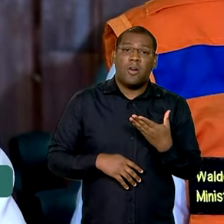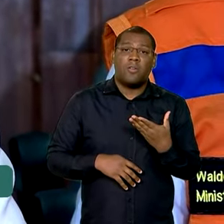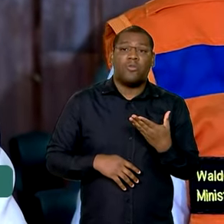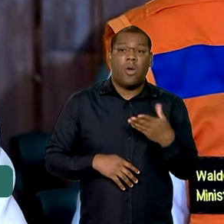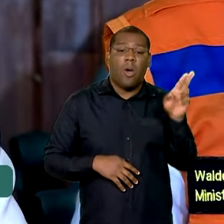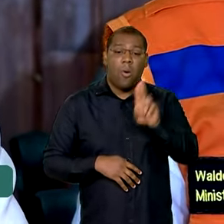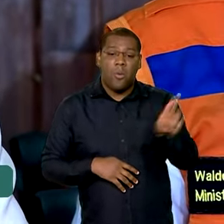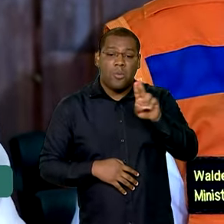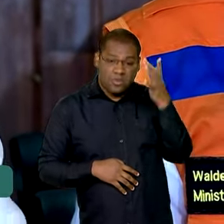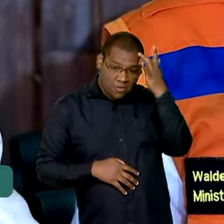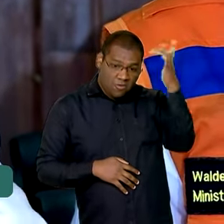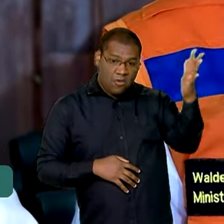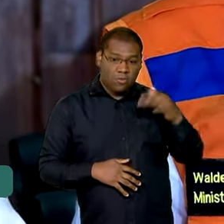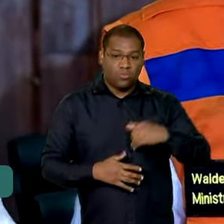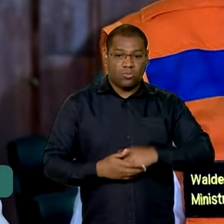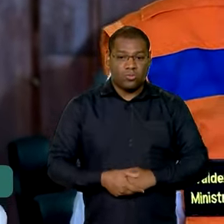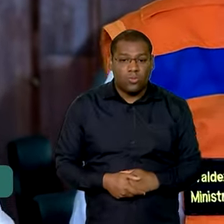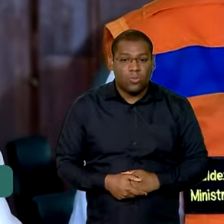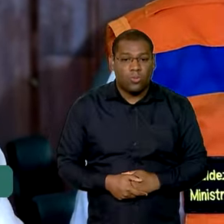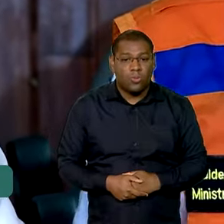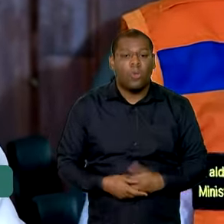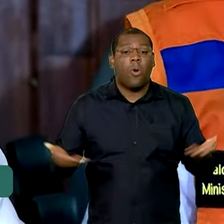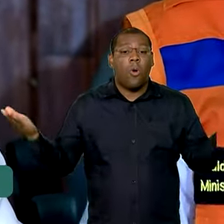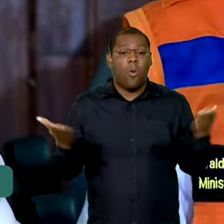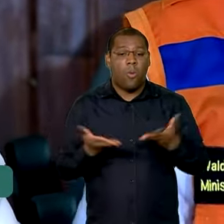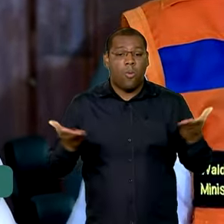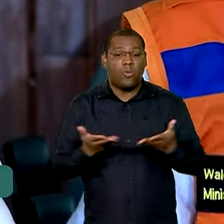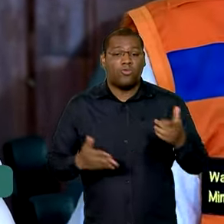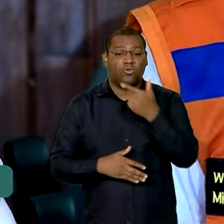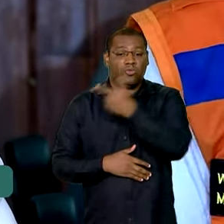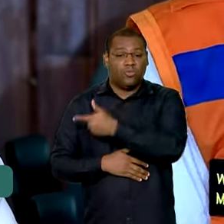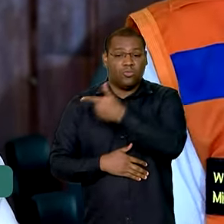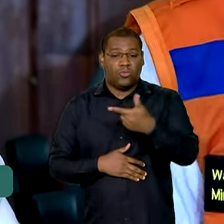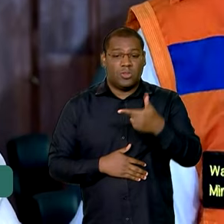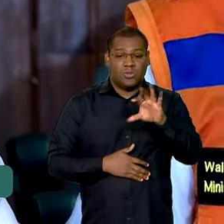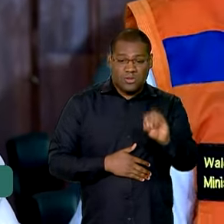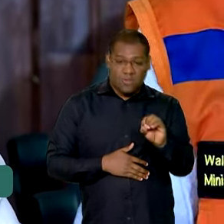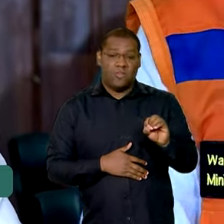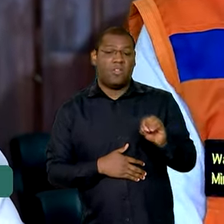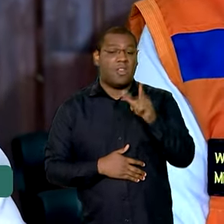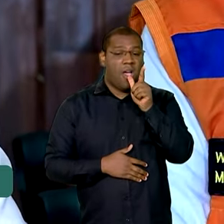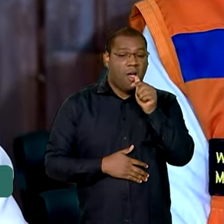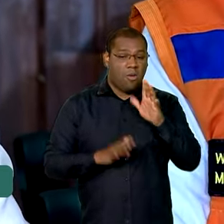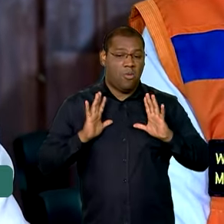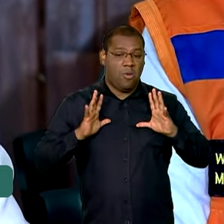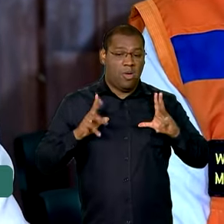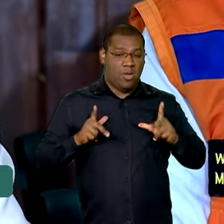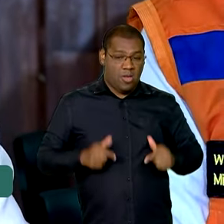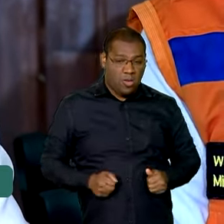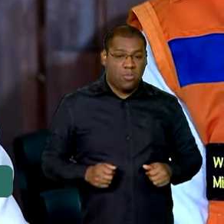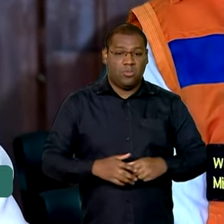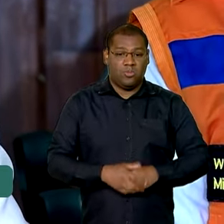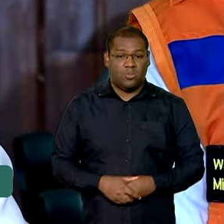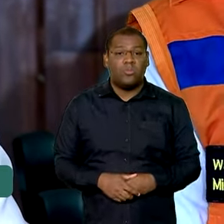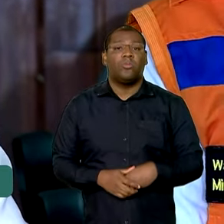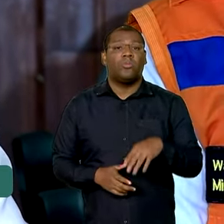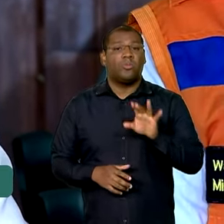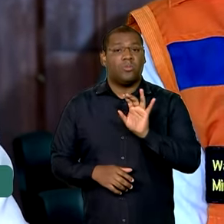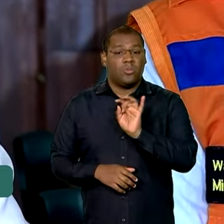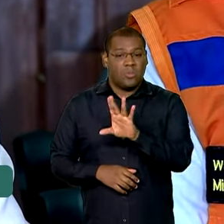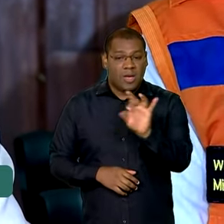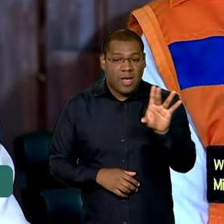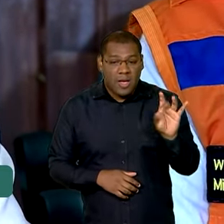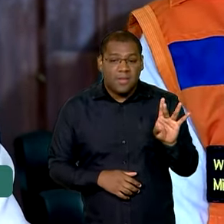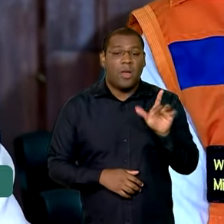E nós trouxemos hoje 220 purificadores, cada purificador tem a